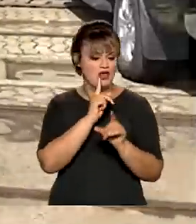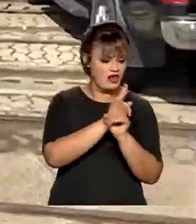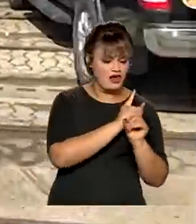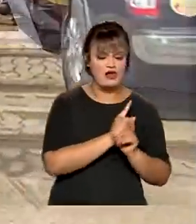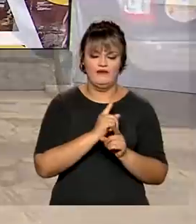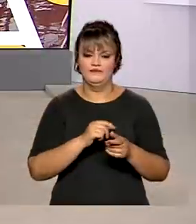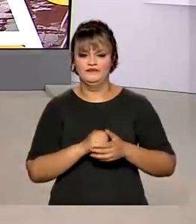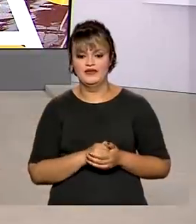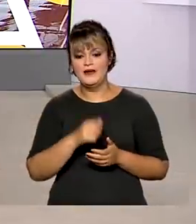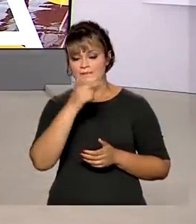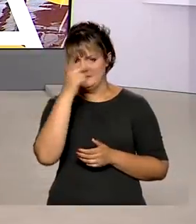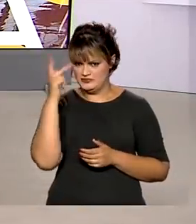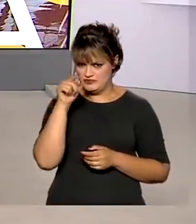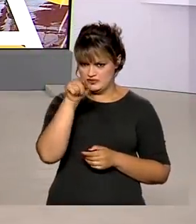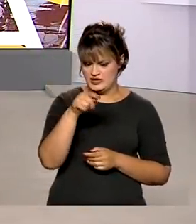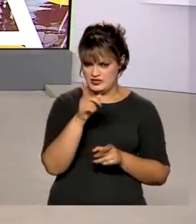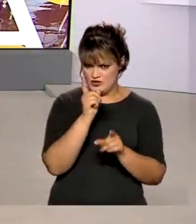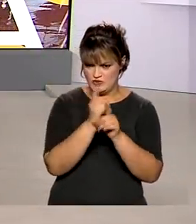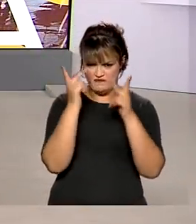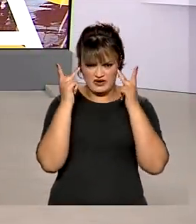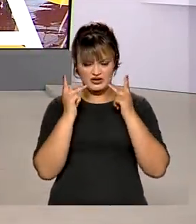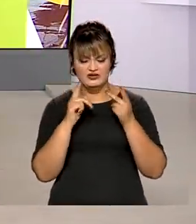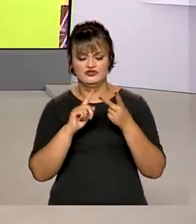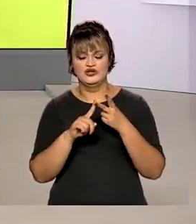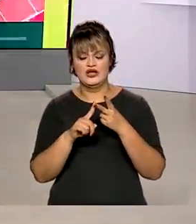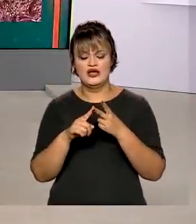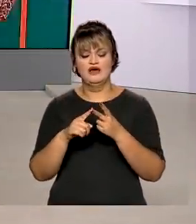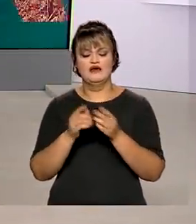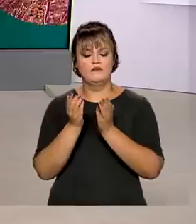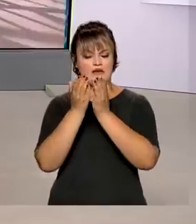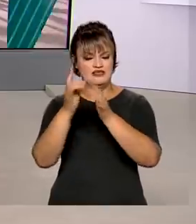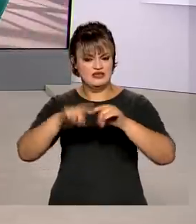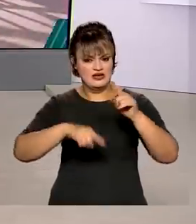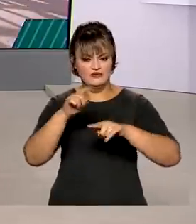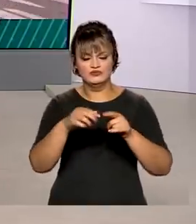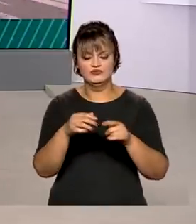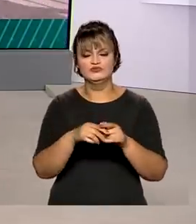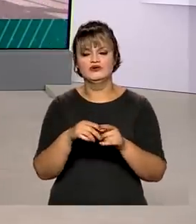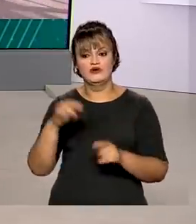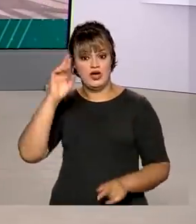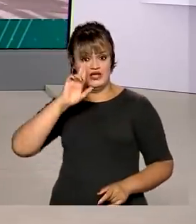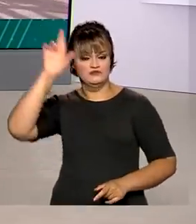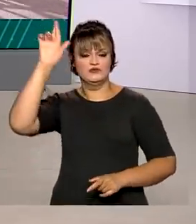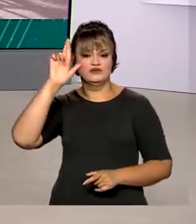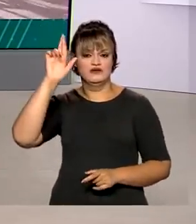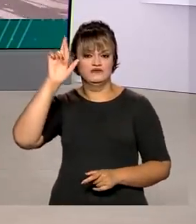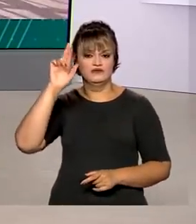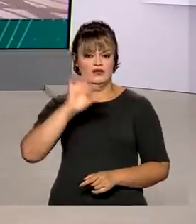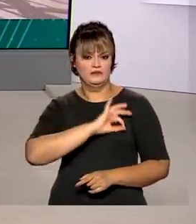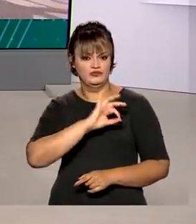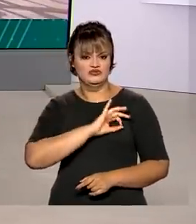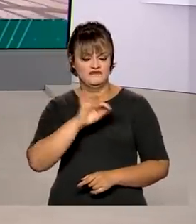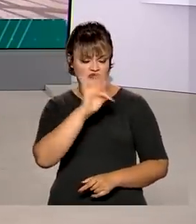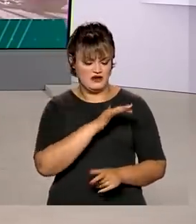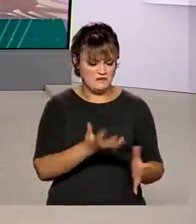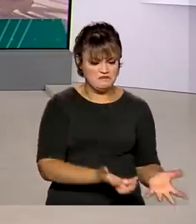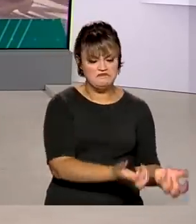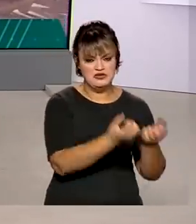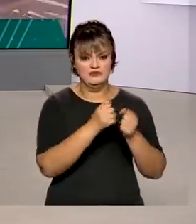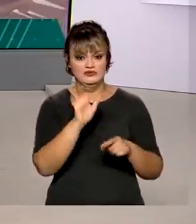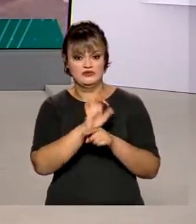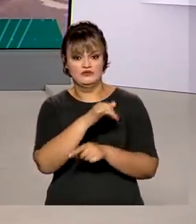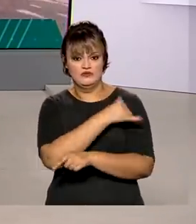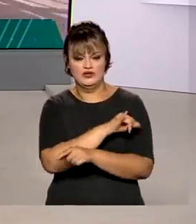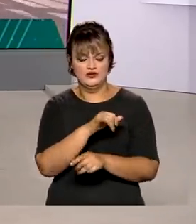Tanto os presos quanto o revocador e sua carga foram entregues à Superintendência Regional da Polícia Federal, no Rio de